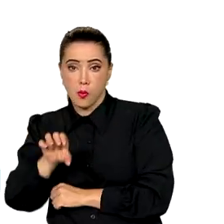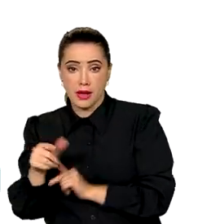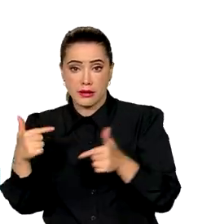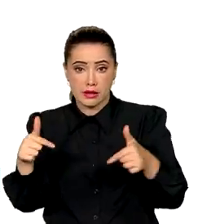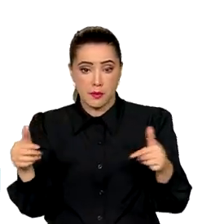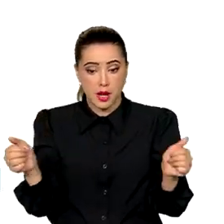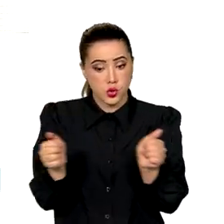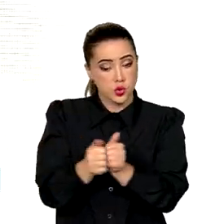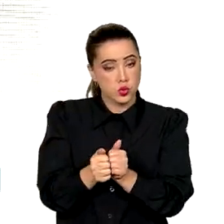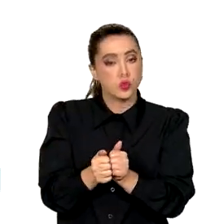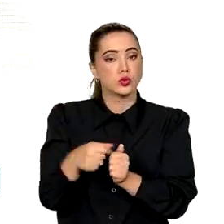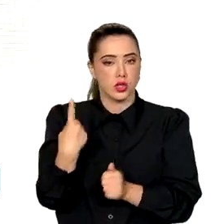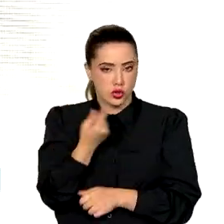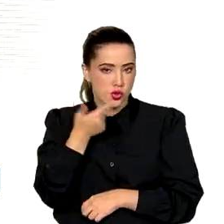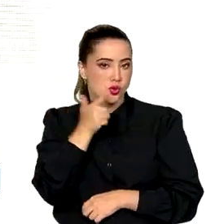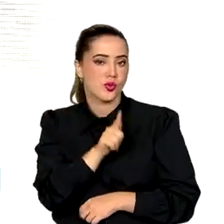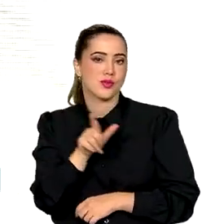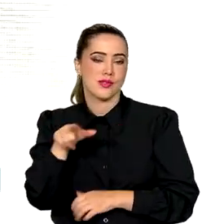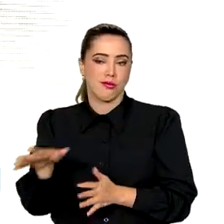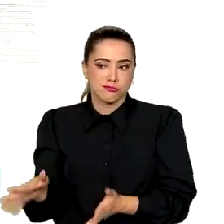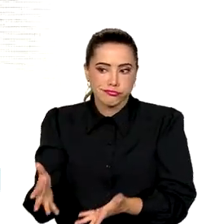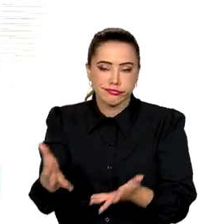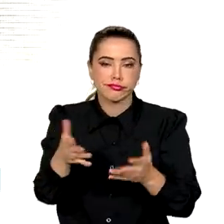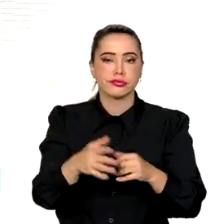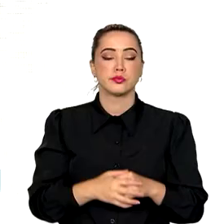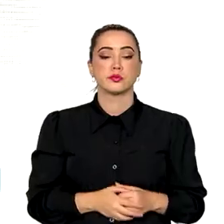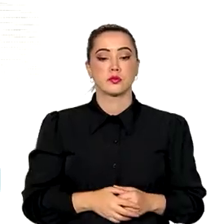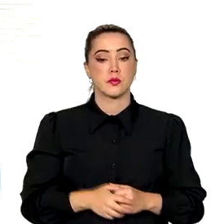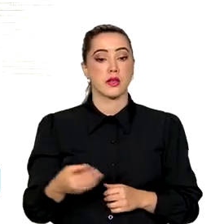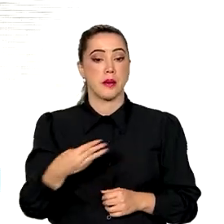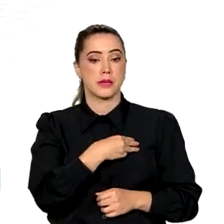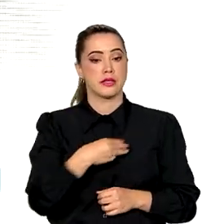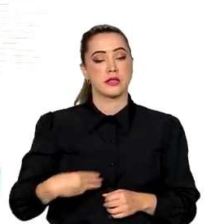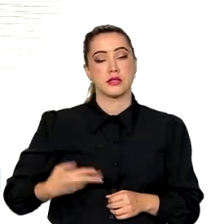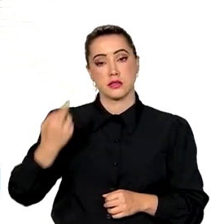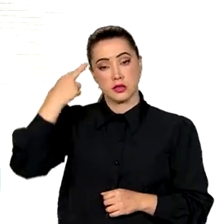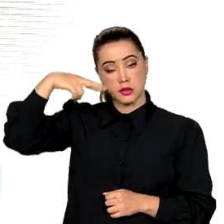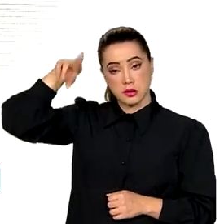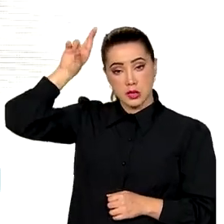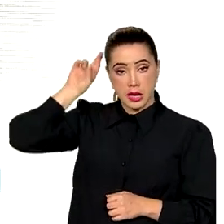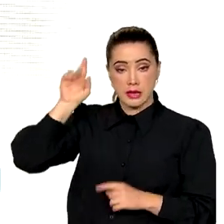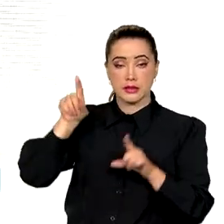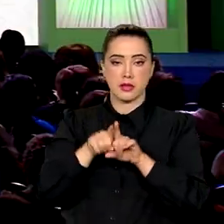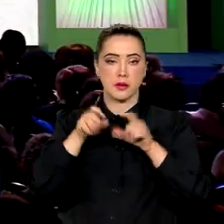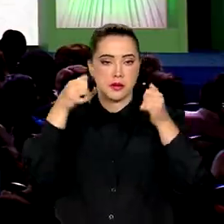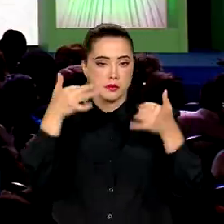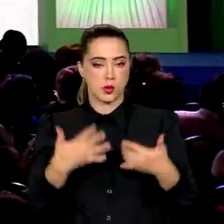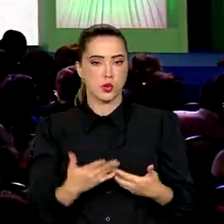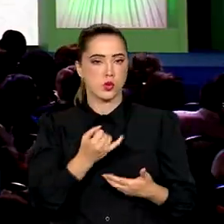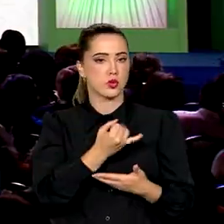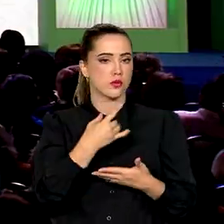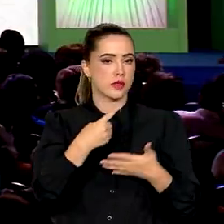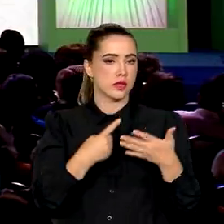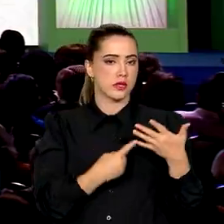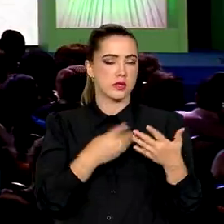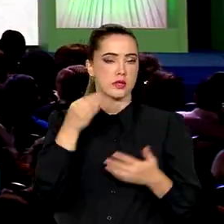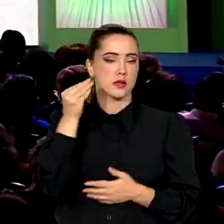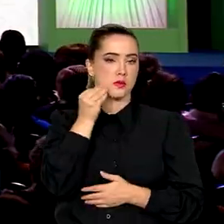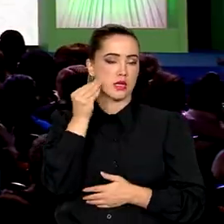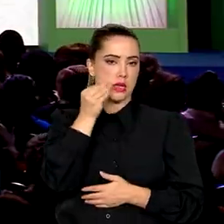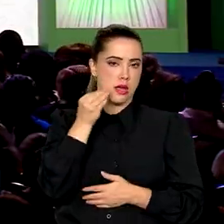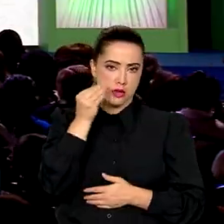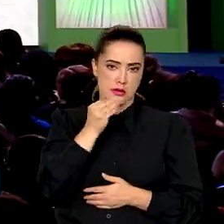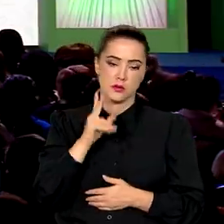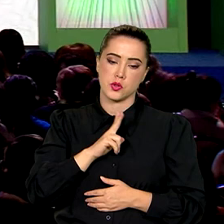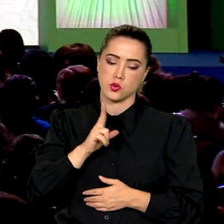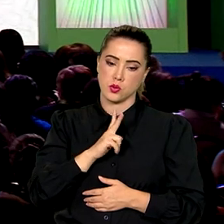de não perder ninguém. A ministra Aniele Franco também esteve no evento, onde relatou diversas experiências pessoais